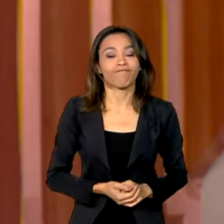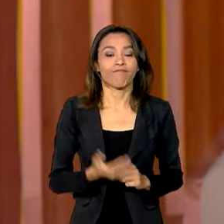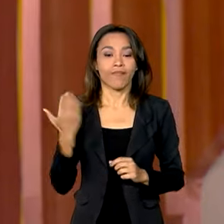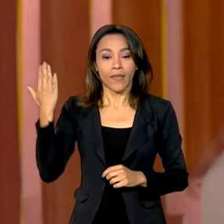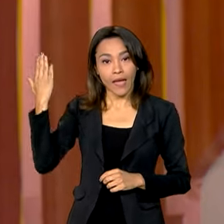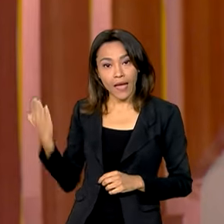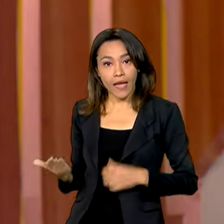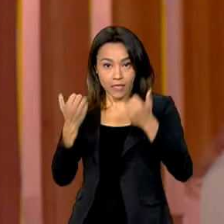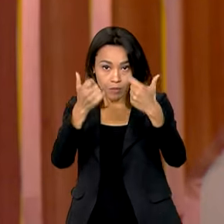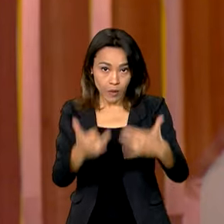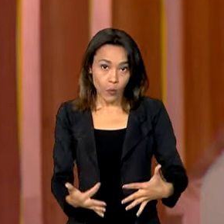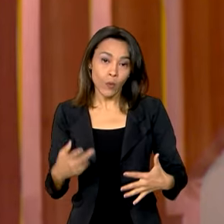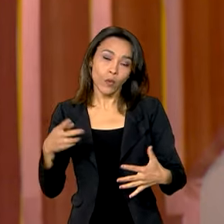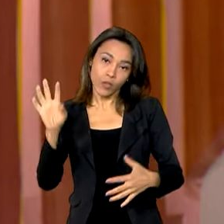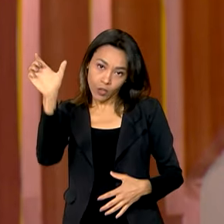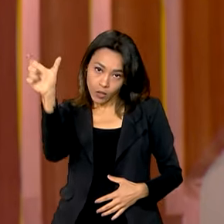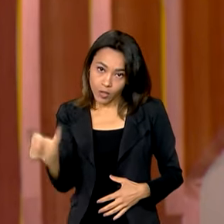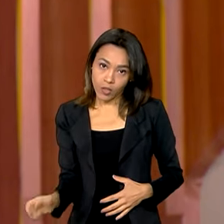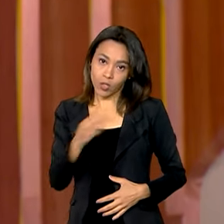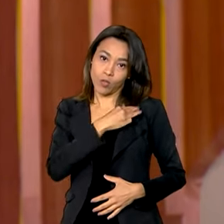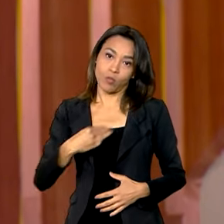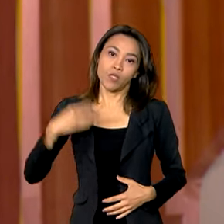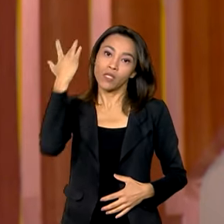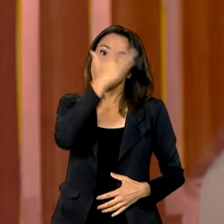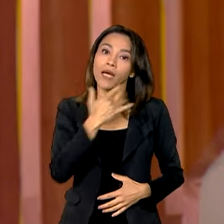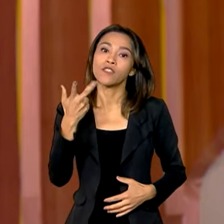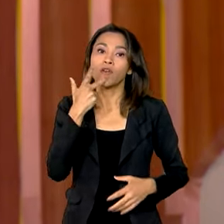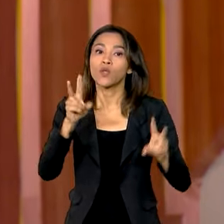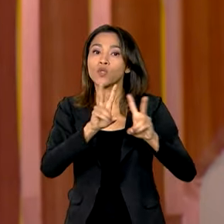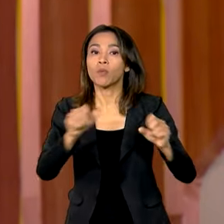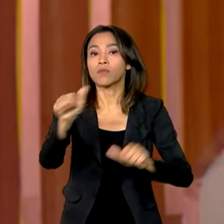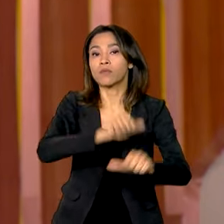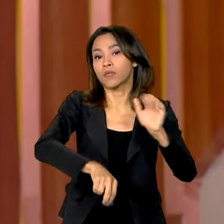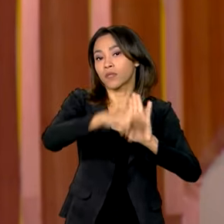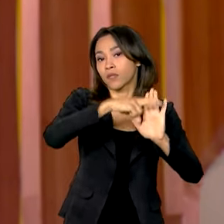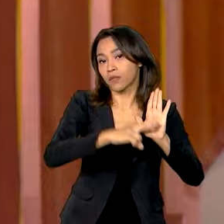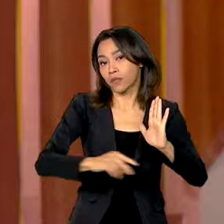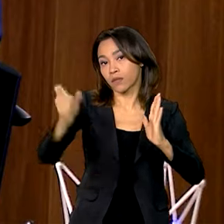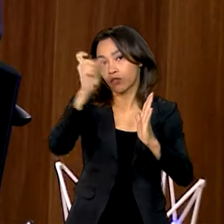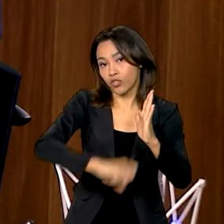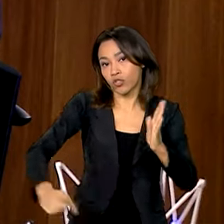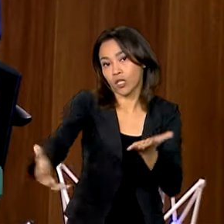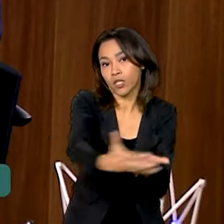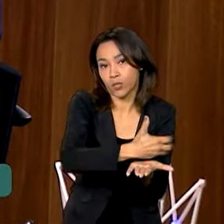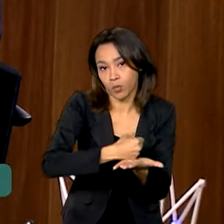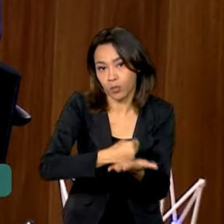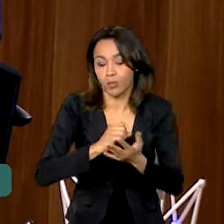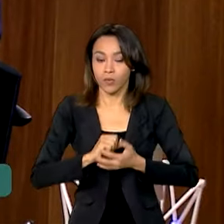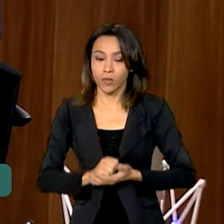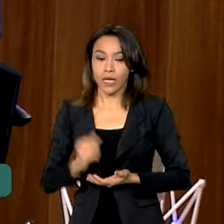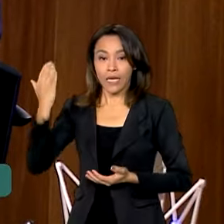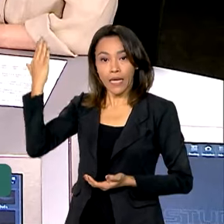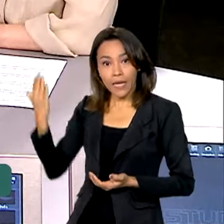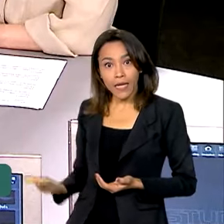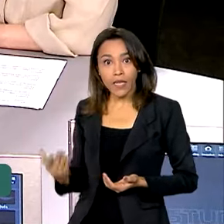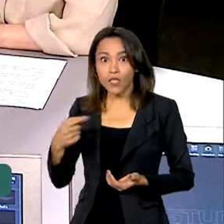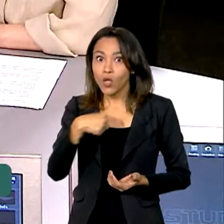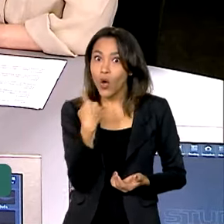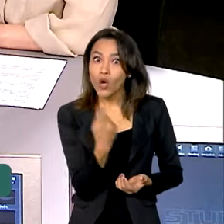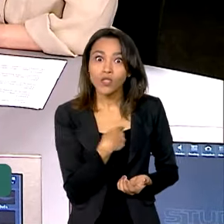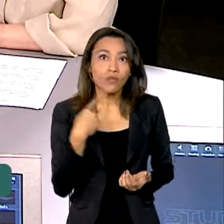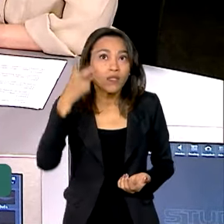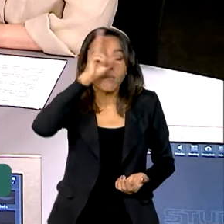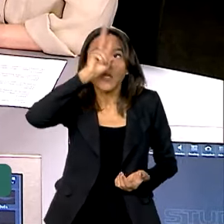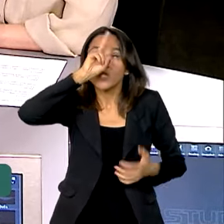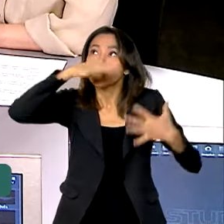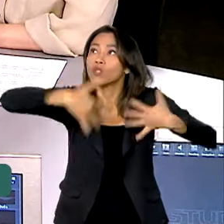falou da importância da regulamentação da reforma tributária. Vamos ver. Nós estamos fazendo a maior reforma tributária da